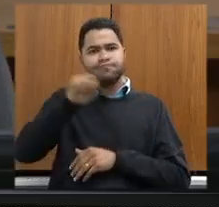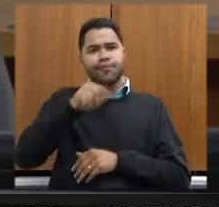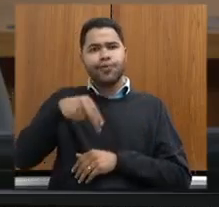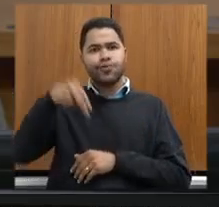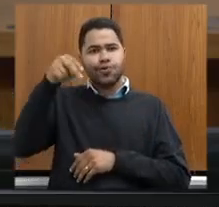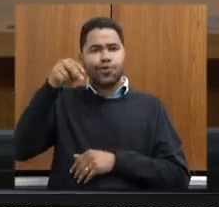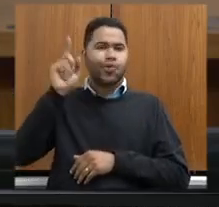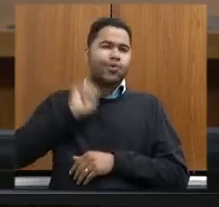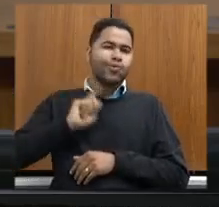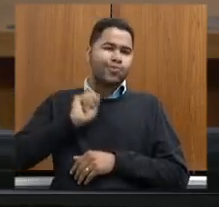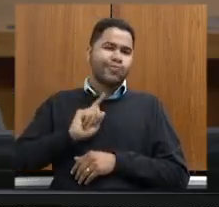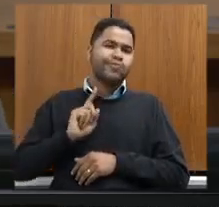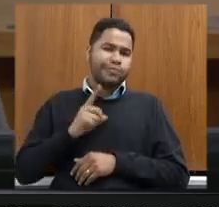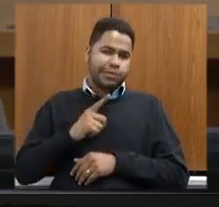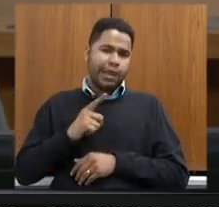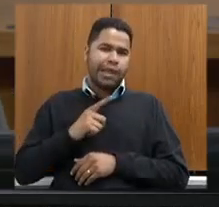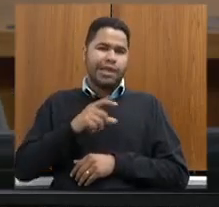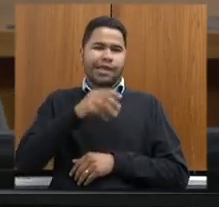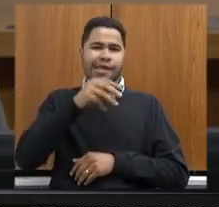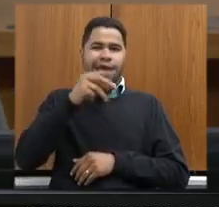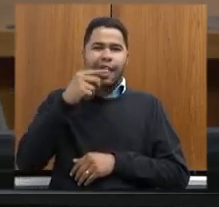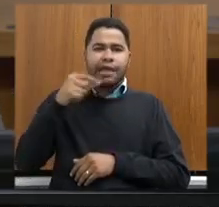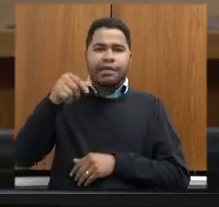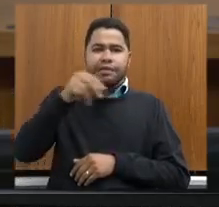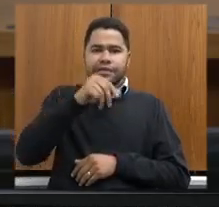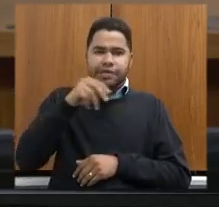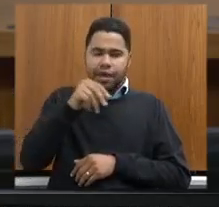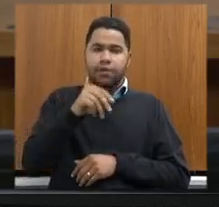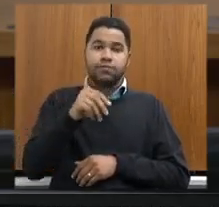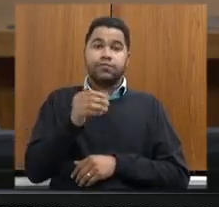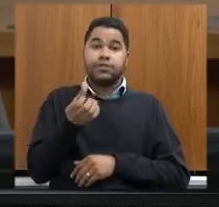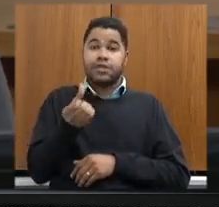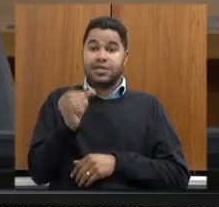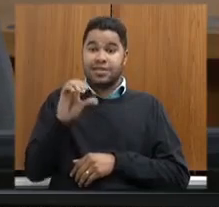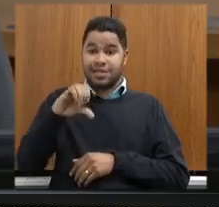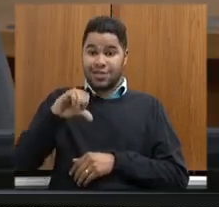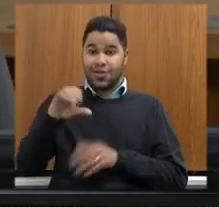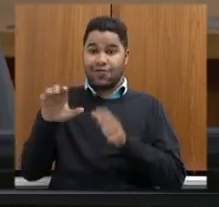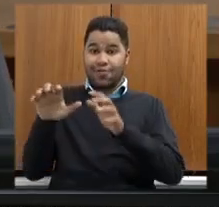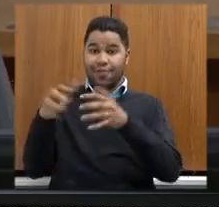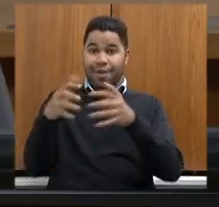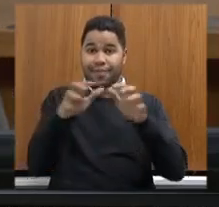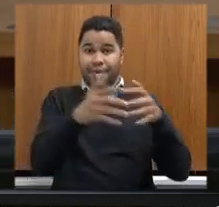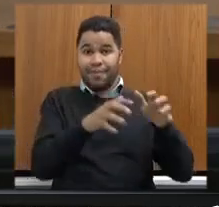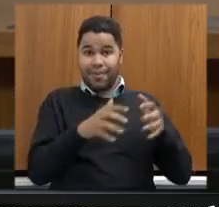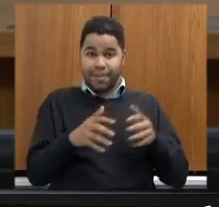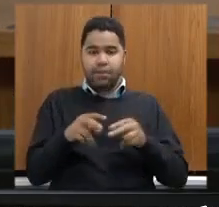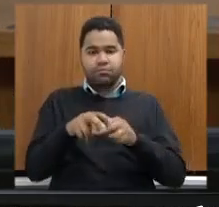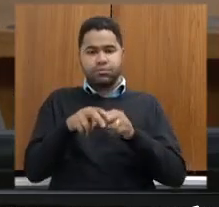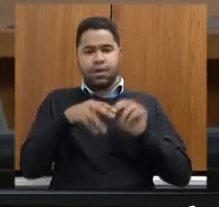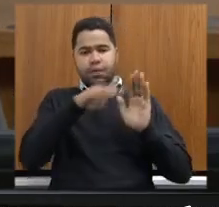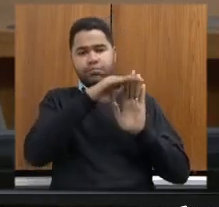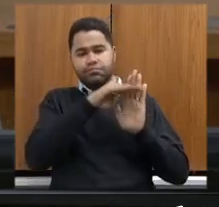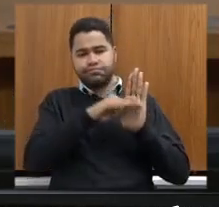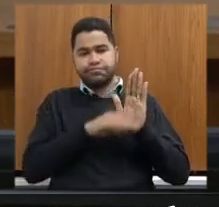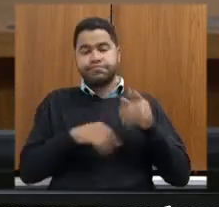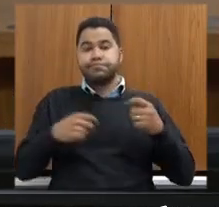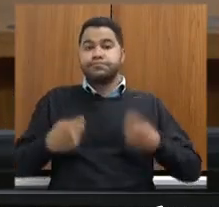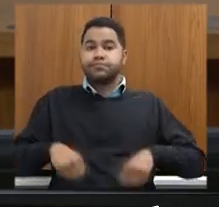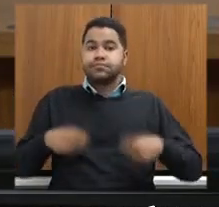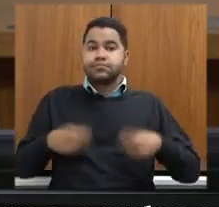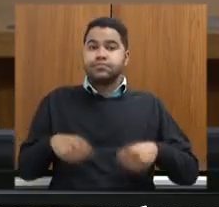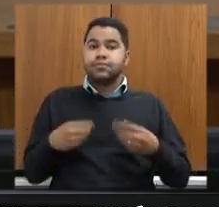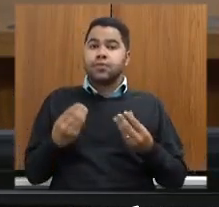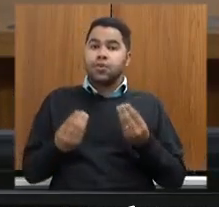presença de alguns sais, então, as 69 comunidades foram desfazadas definidas a partir desse critério, da necessidade de